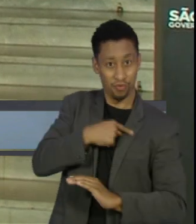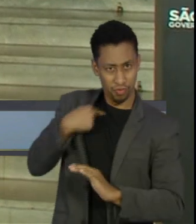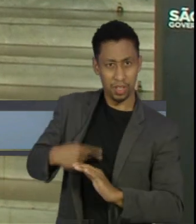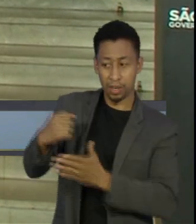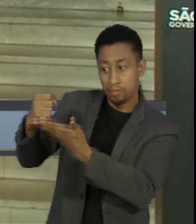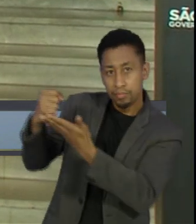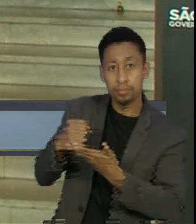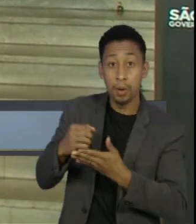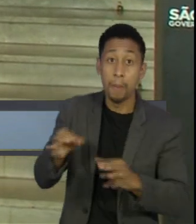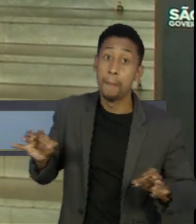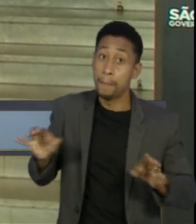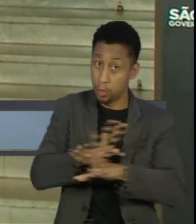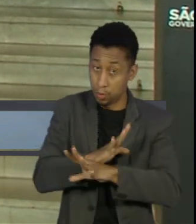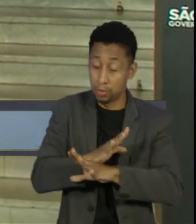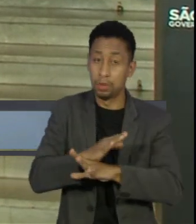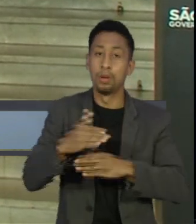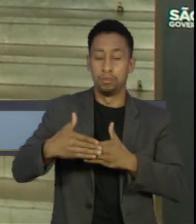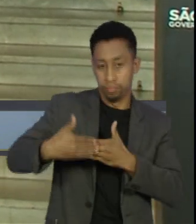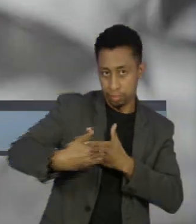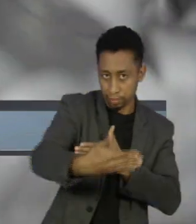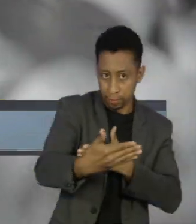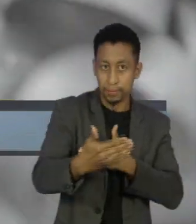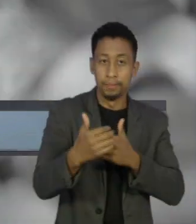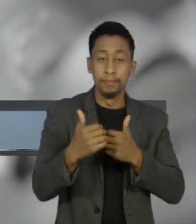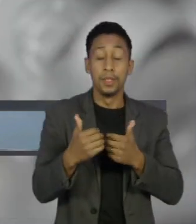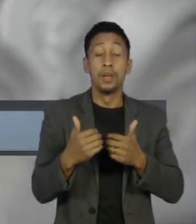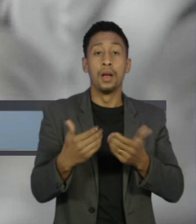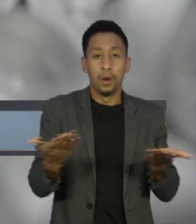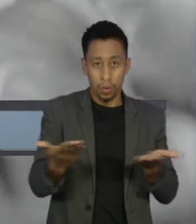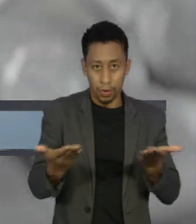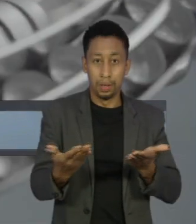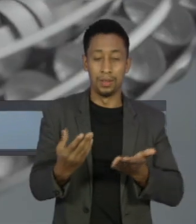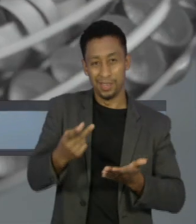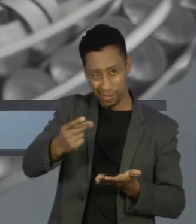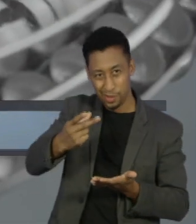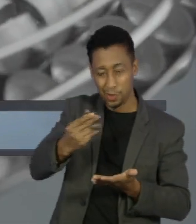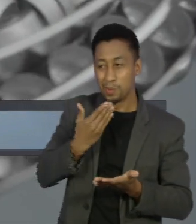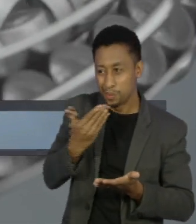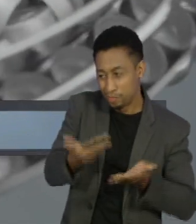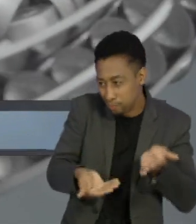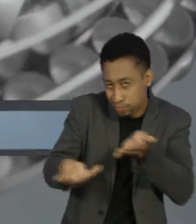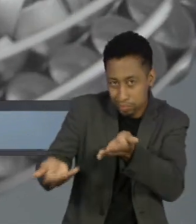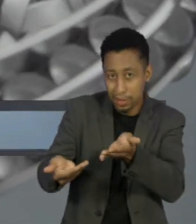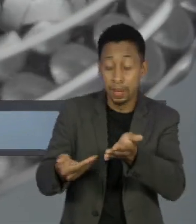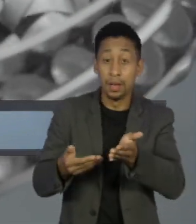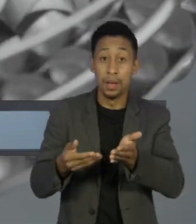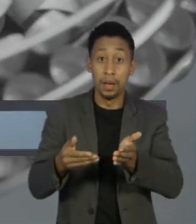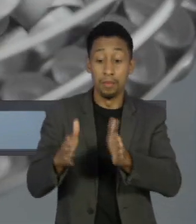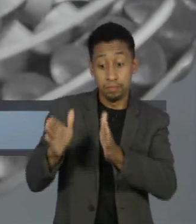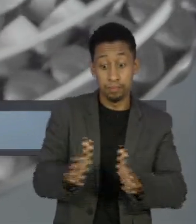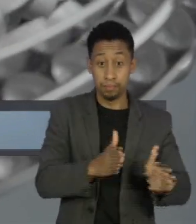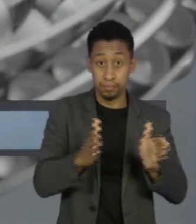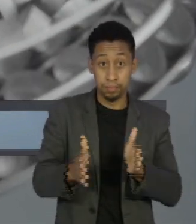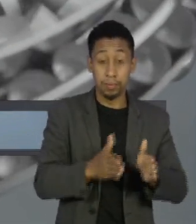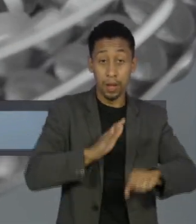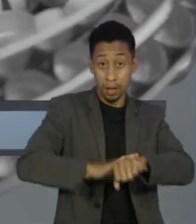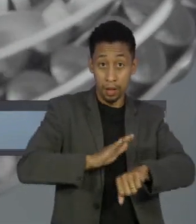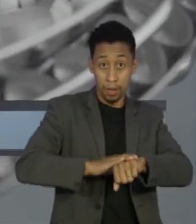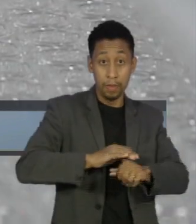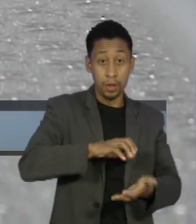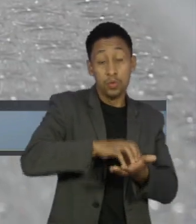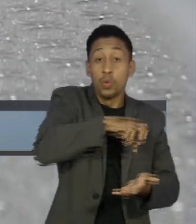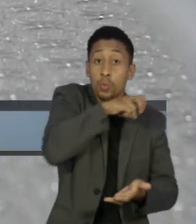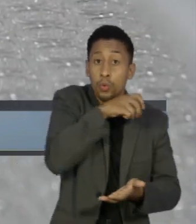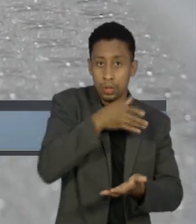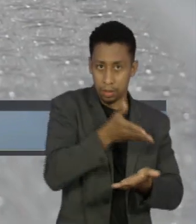partir dessa autorização, todas as vacinas a serem produzidas no Butantan, que já estão algumas delas já produzidas, mais de 4